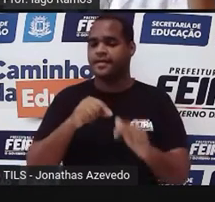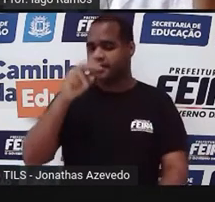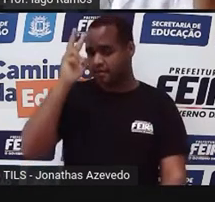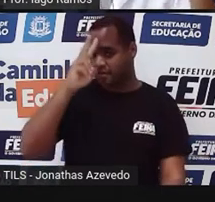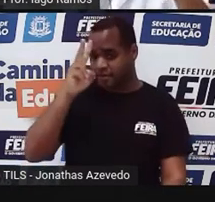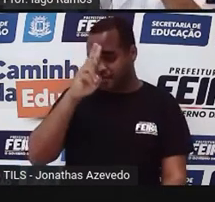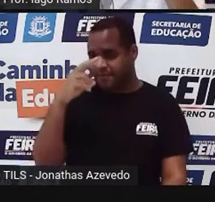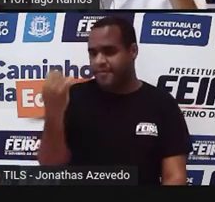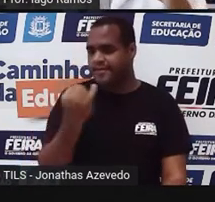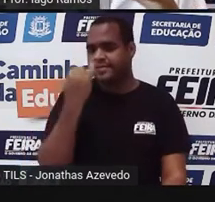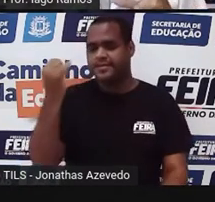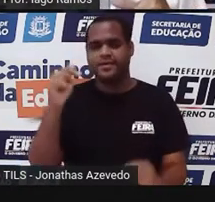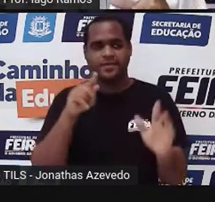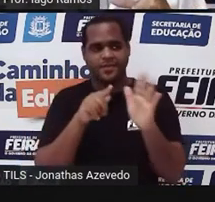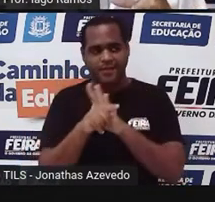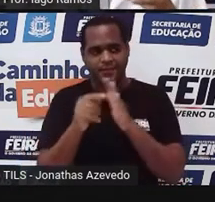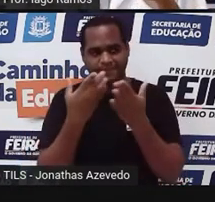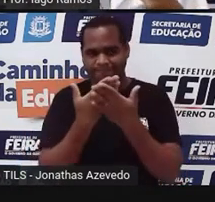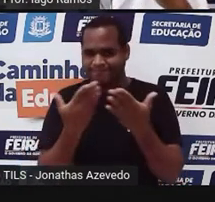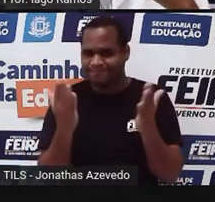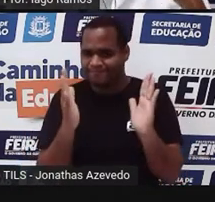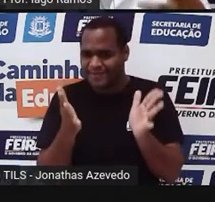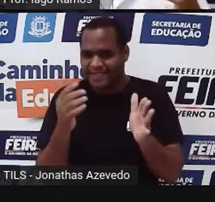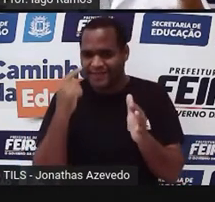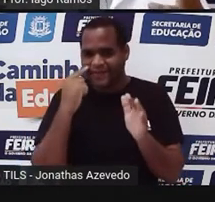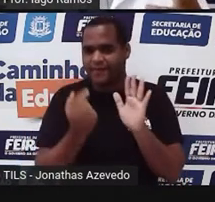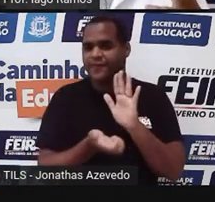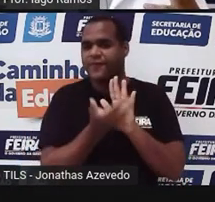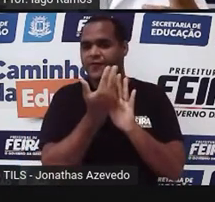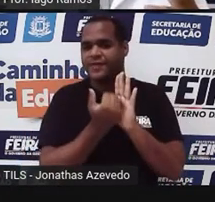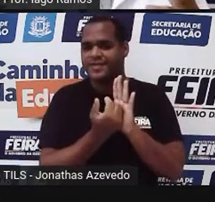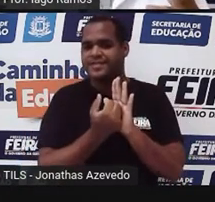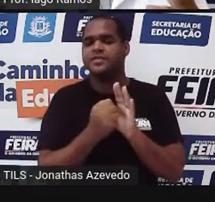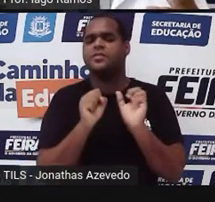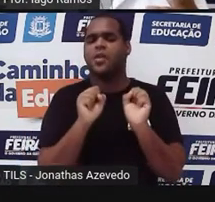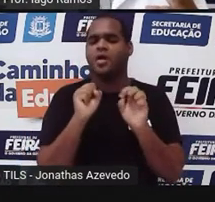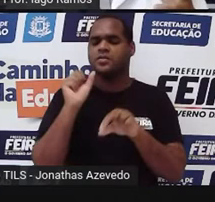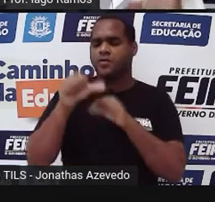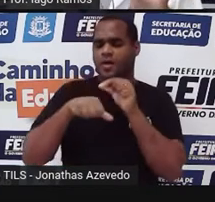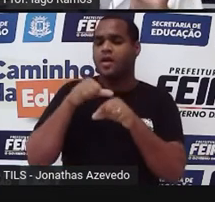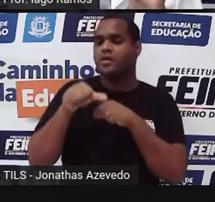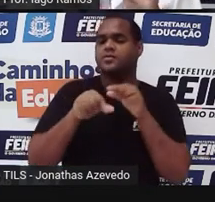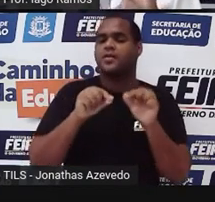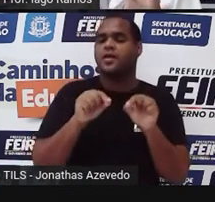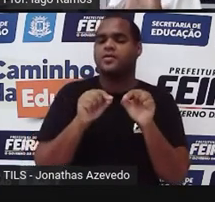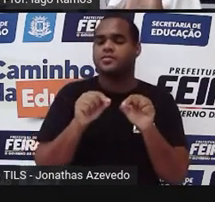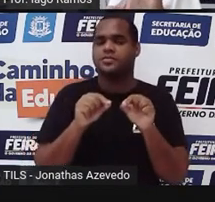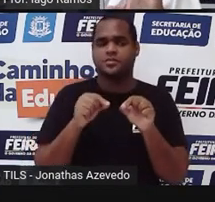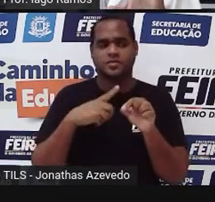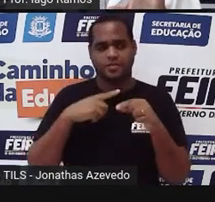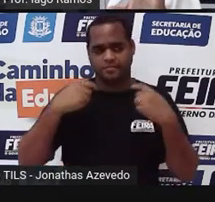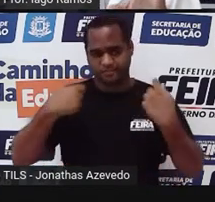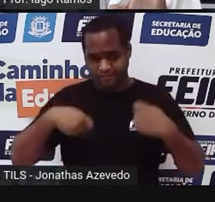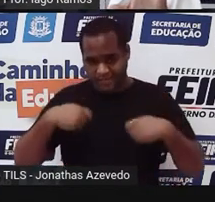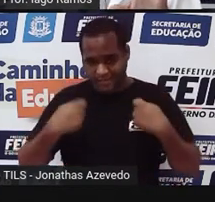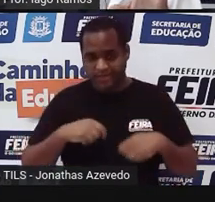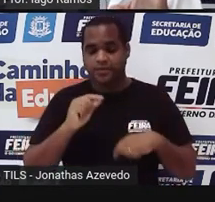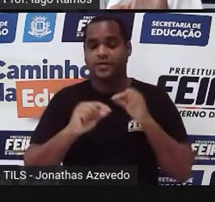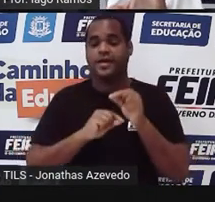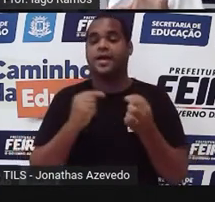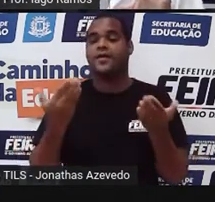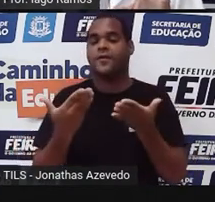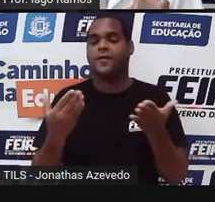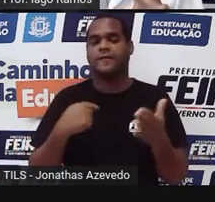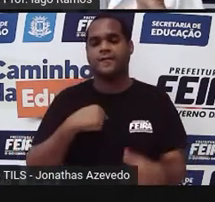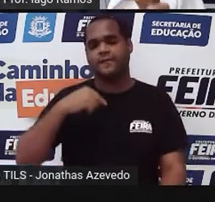pergunta que eu fiz com aquela figura lá? Quantos retângulos dá pra mudar? Então, ó, vou precisar aqui, agora,